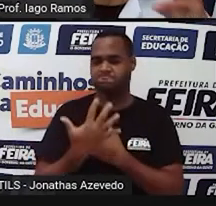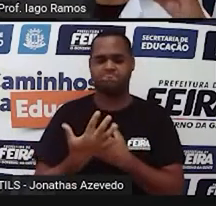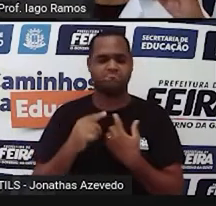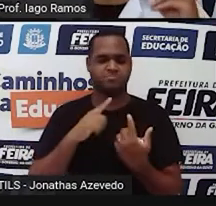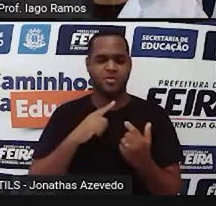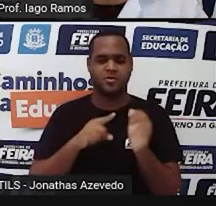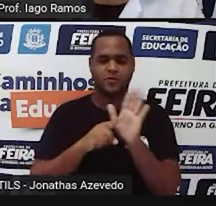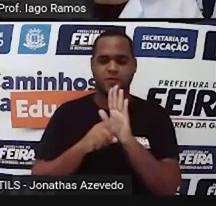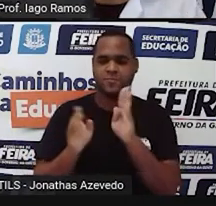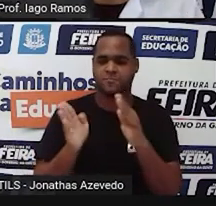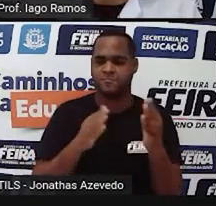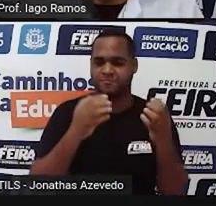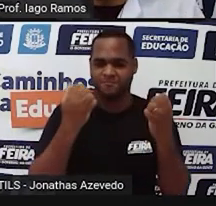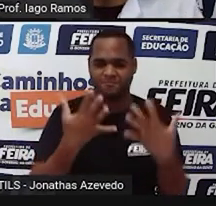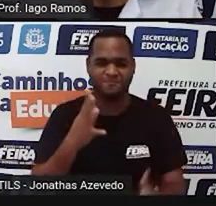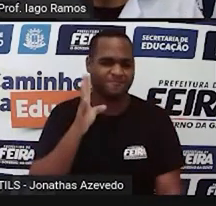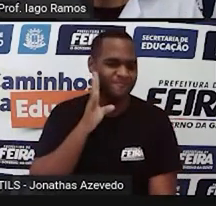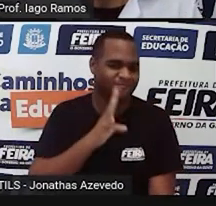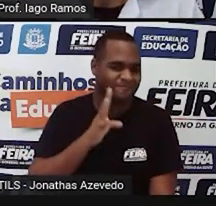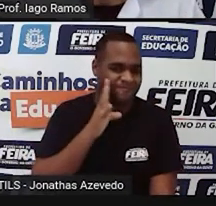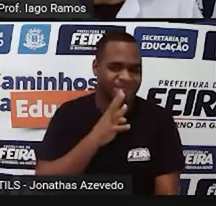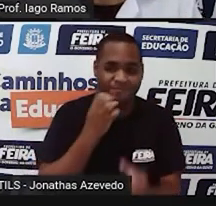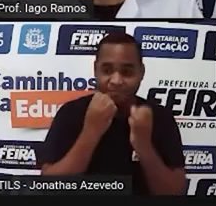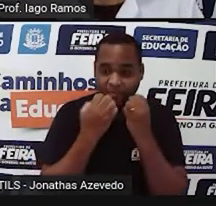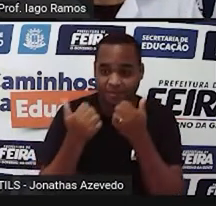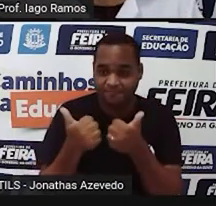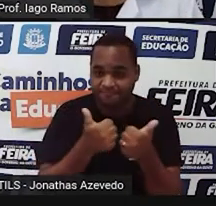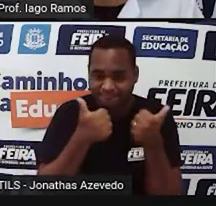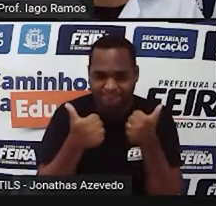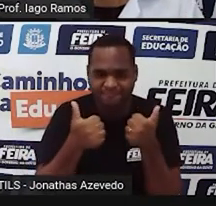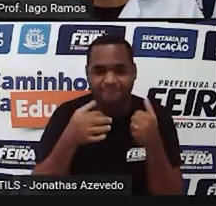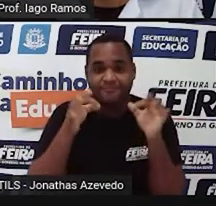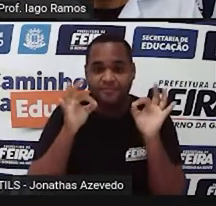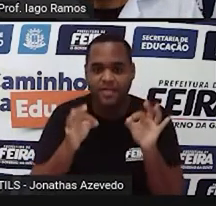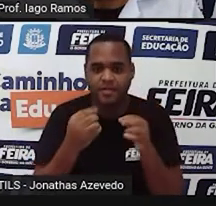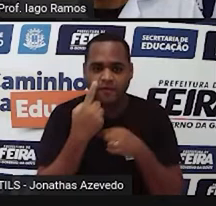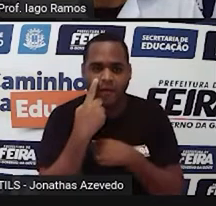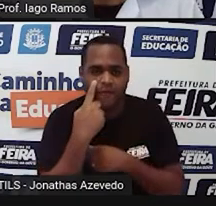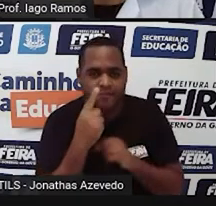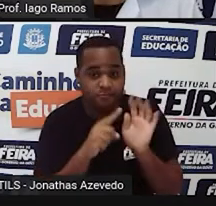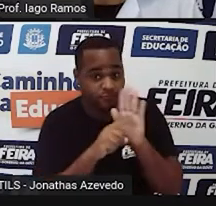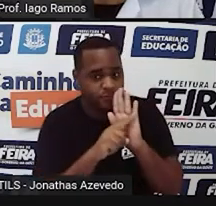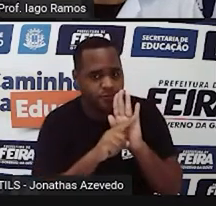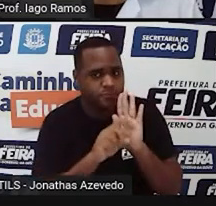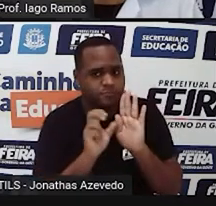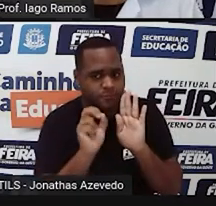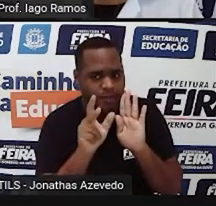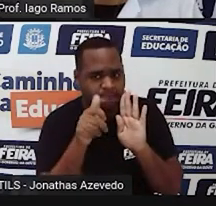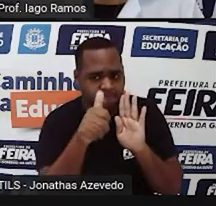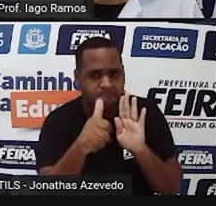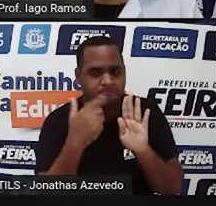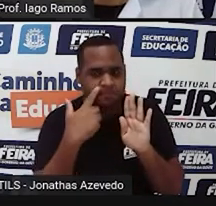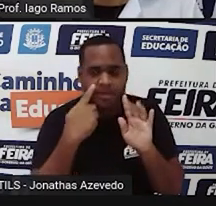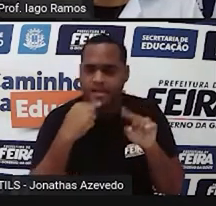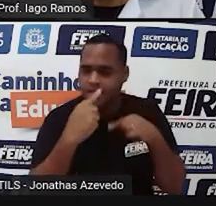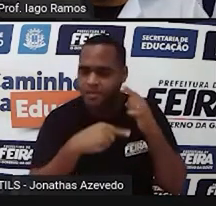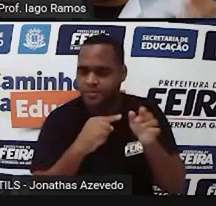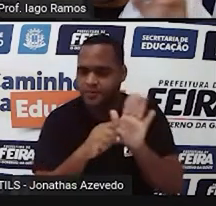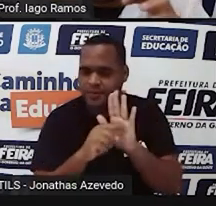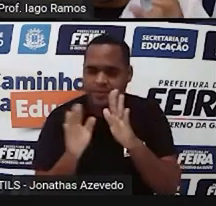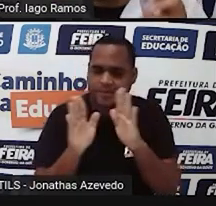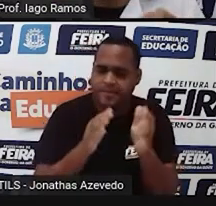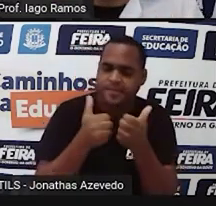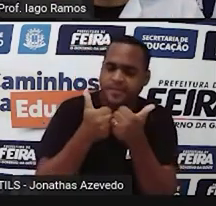Um videozinho bem bacana, certo? A gente vai assistir esse vídeo e depois desse vídeo eu vou fazer um